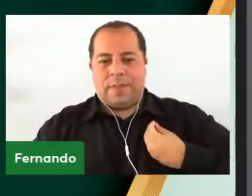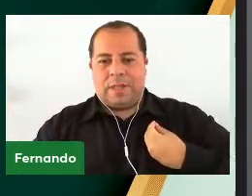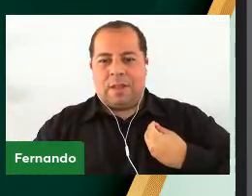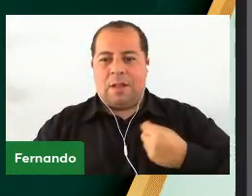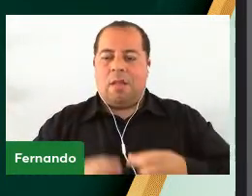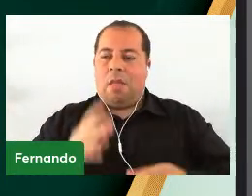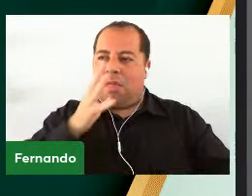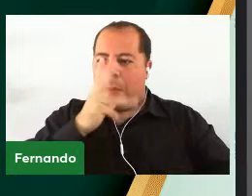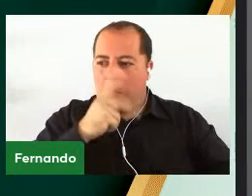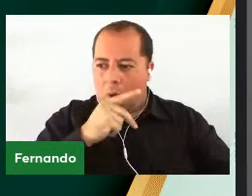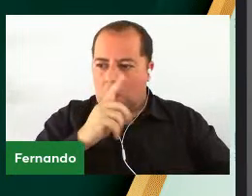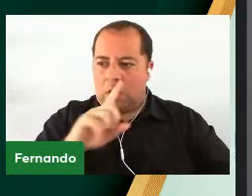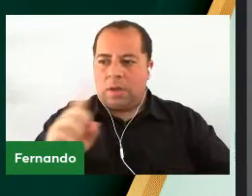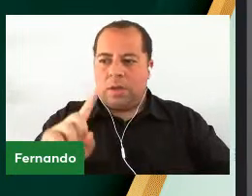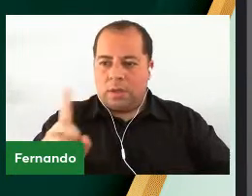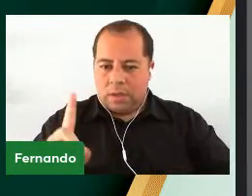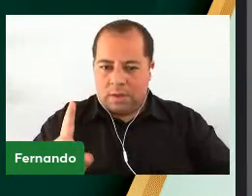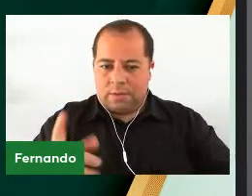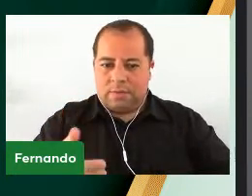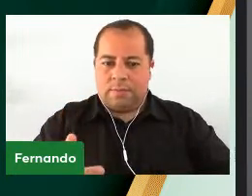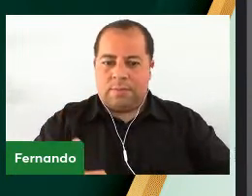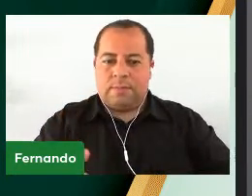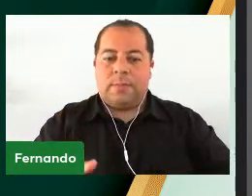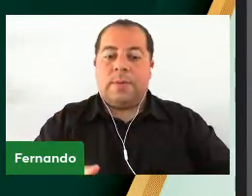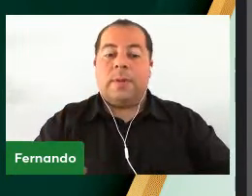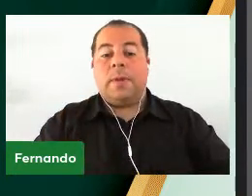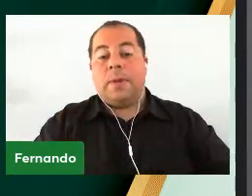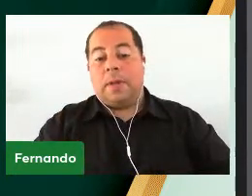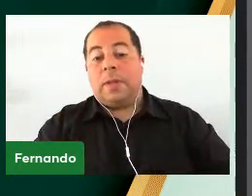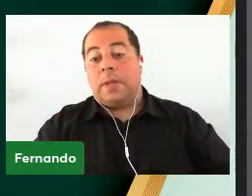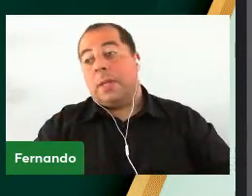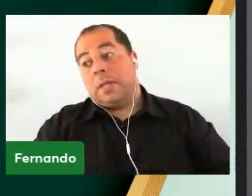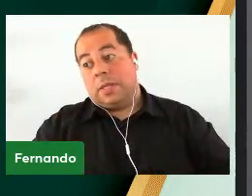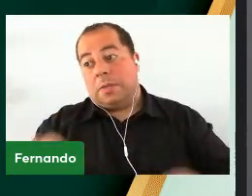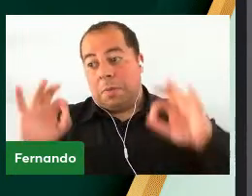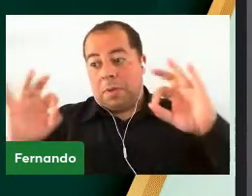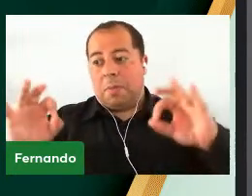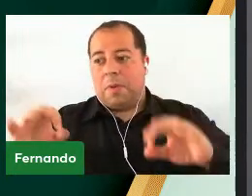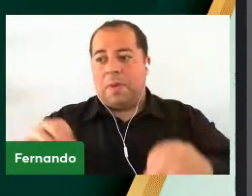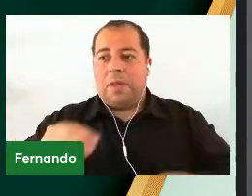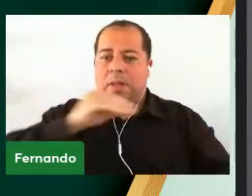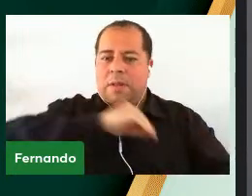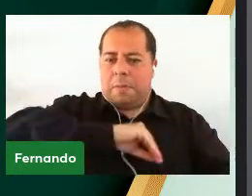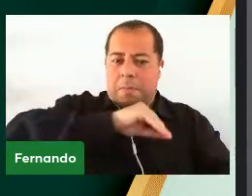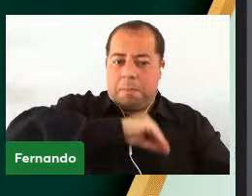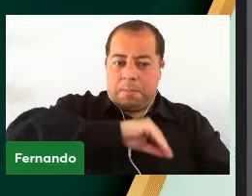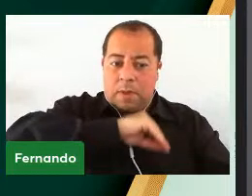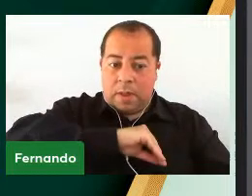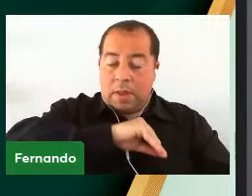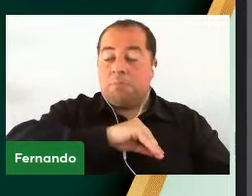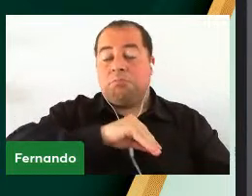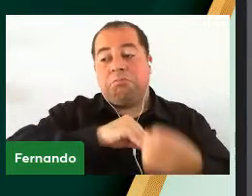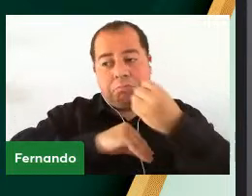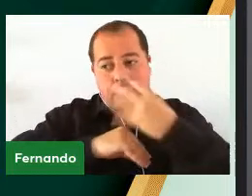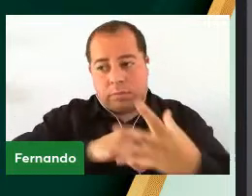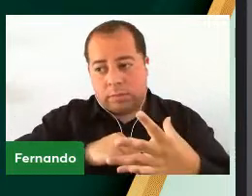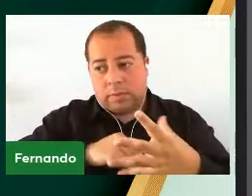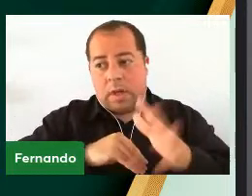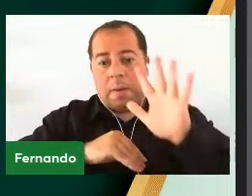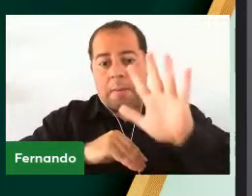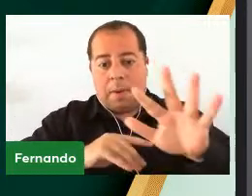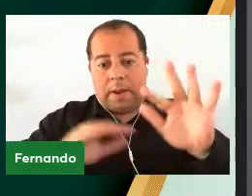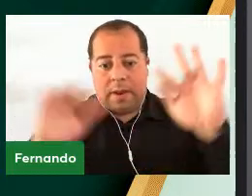Pelos resultados Especialmente Pelos financeiros Pensem em obter A felicidade Ao